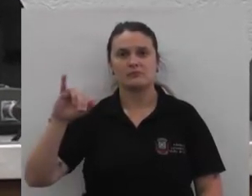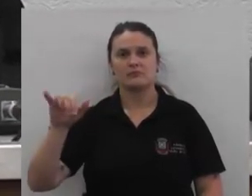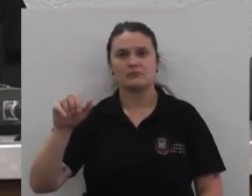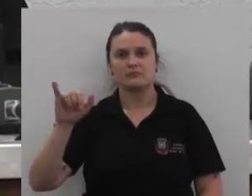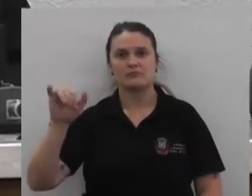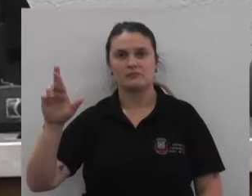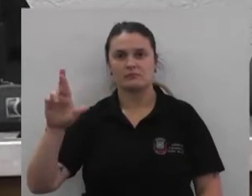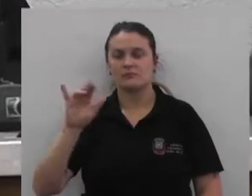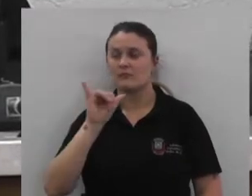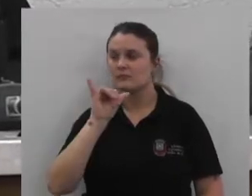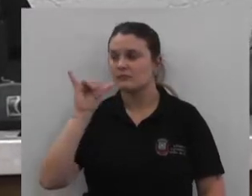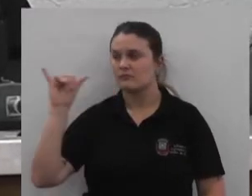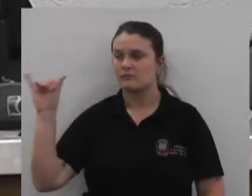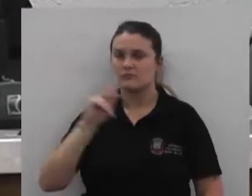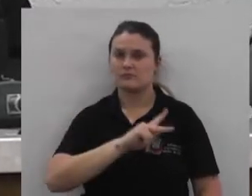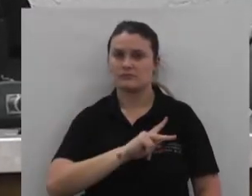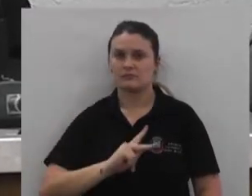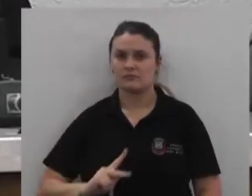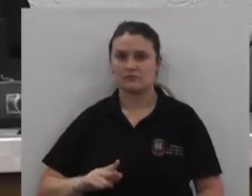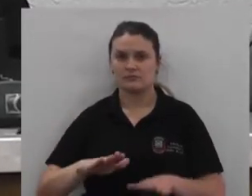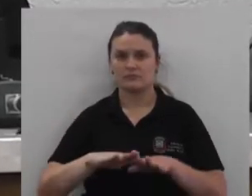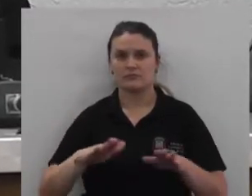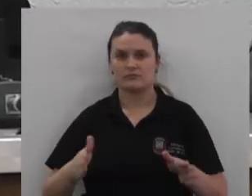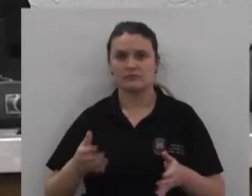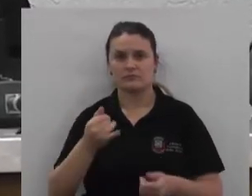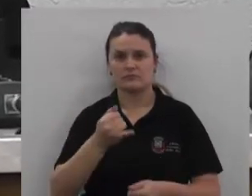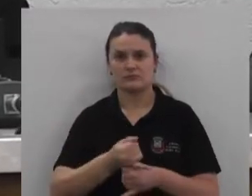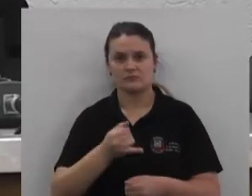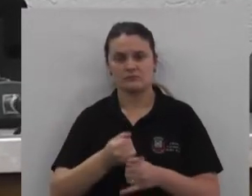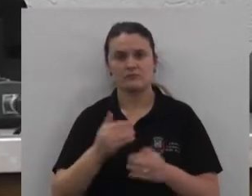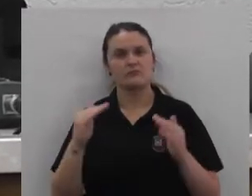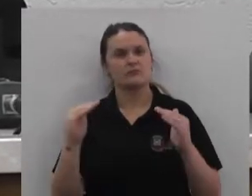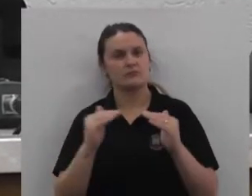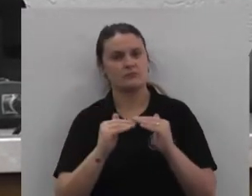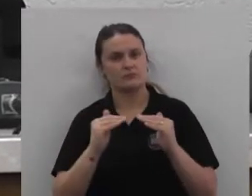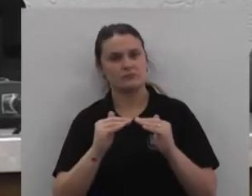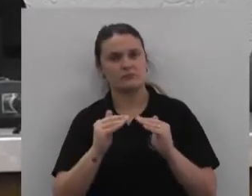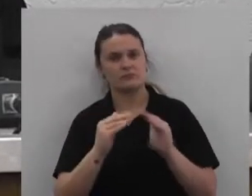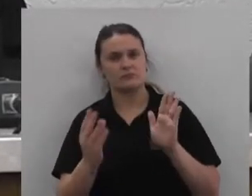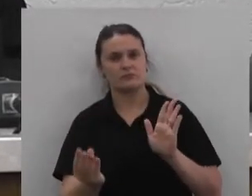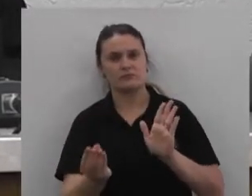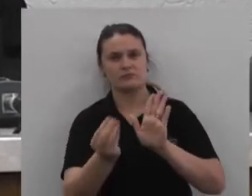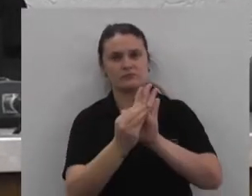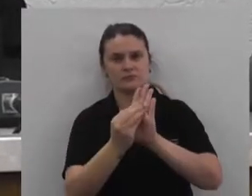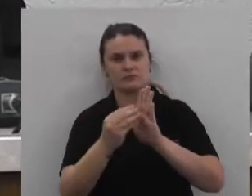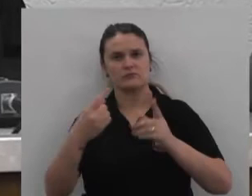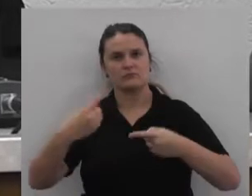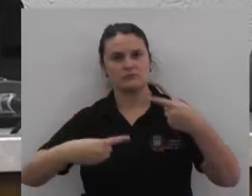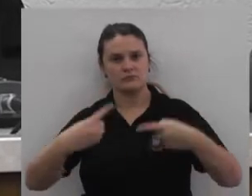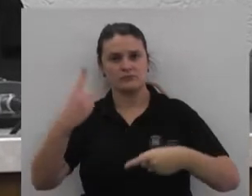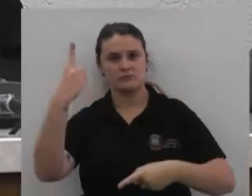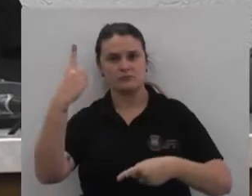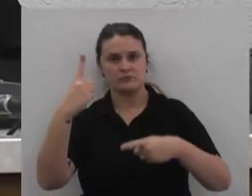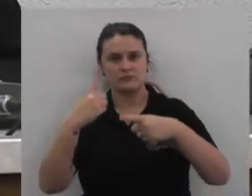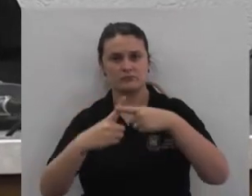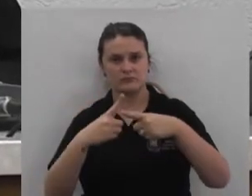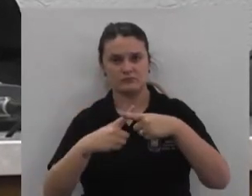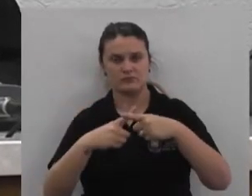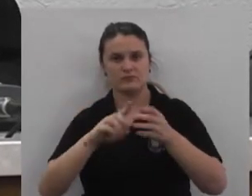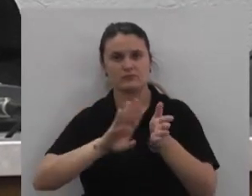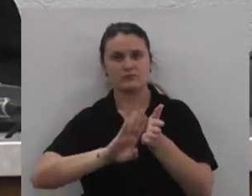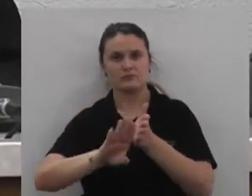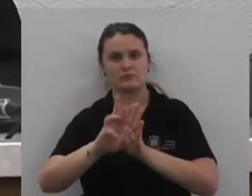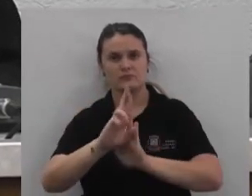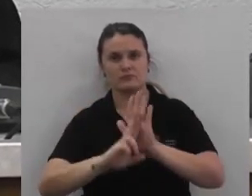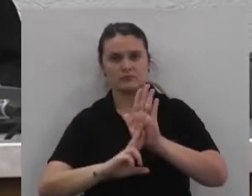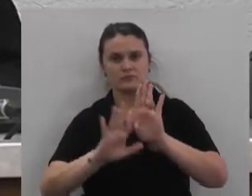Informam ao presidente da mesa diretora Que acordo com a inclusão e discussão Em turno único Com